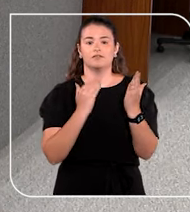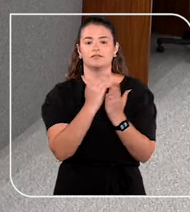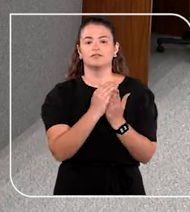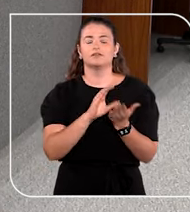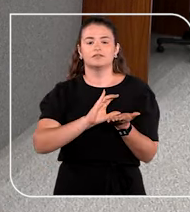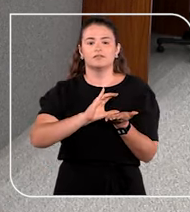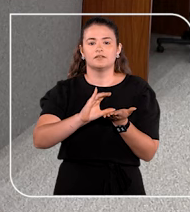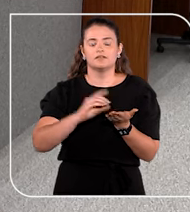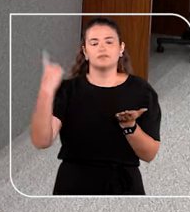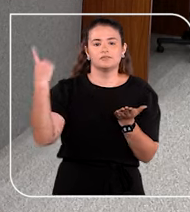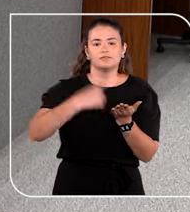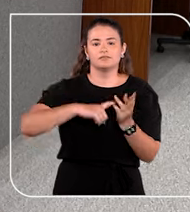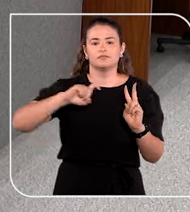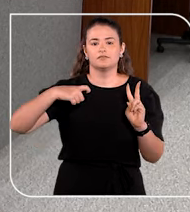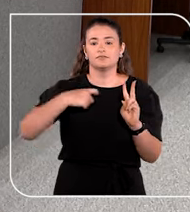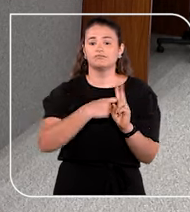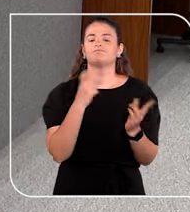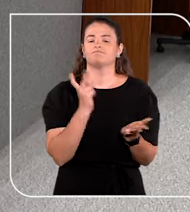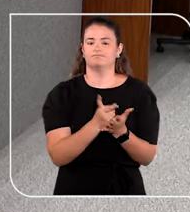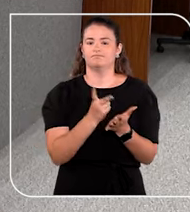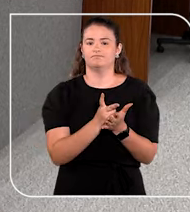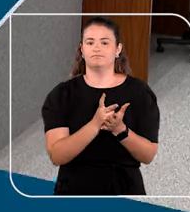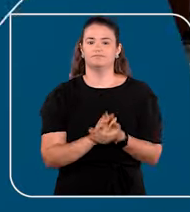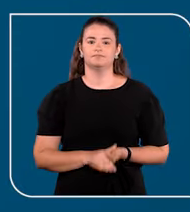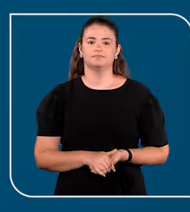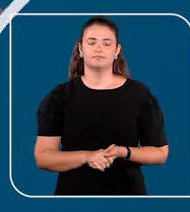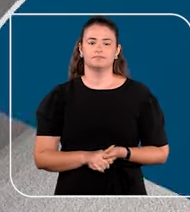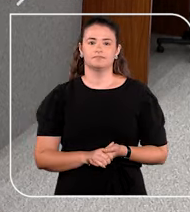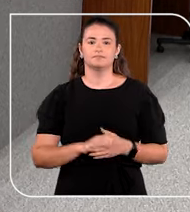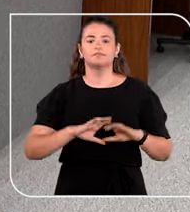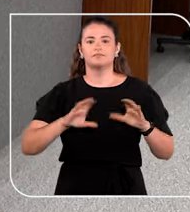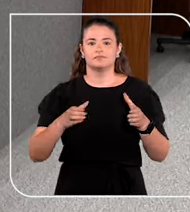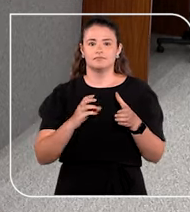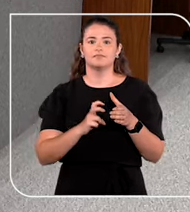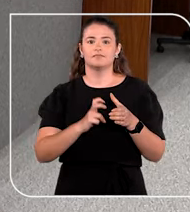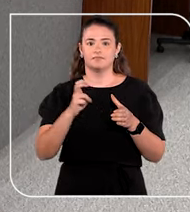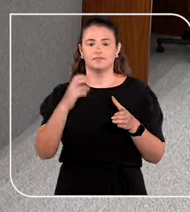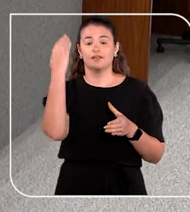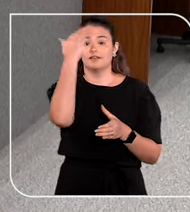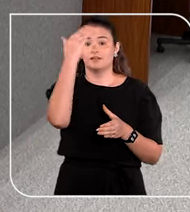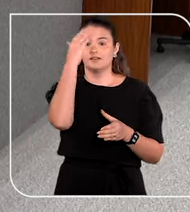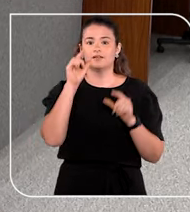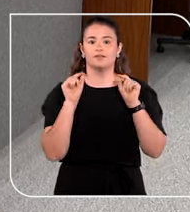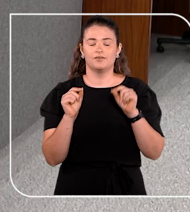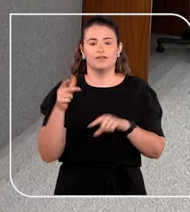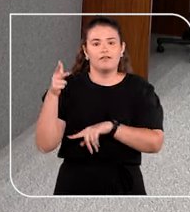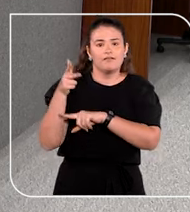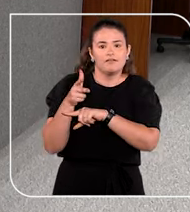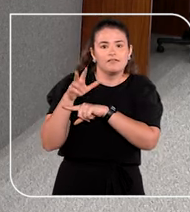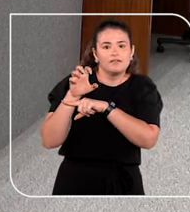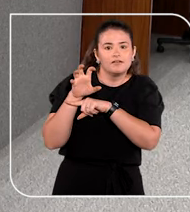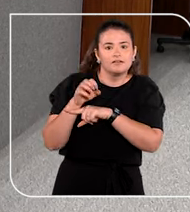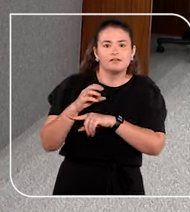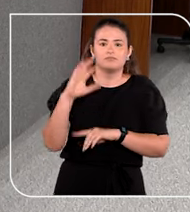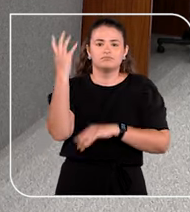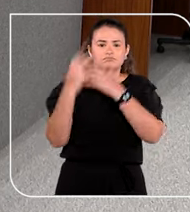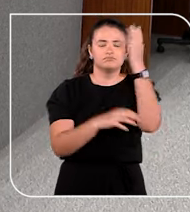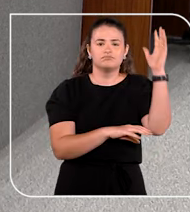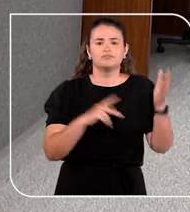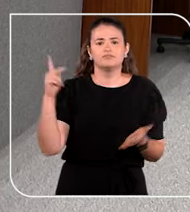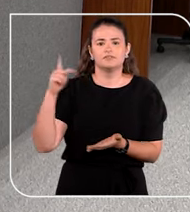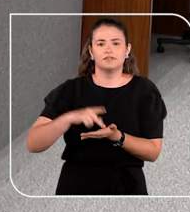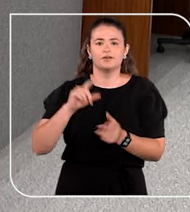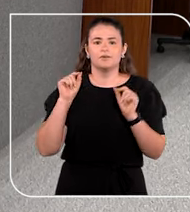acordado entre as partes deve prevalecer. A quinta turma entendeu que gravação ambiental é válida